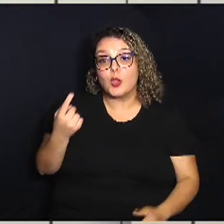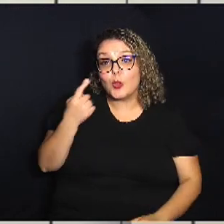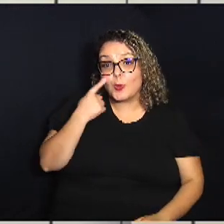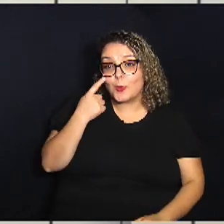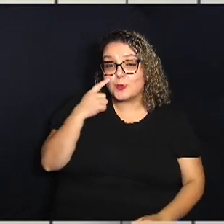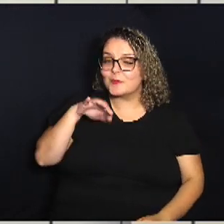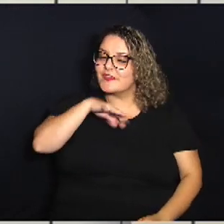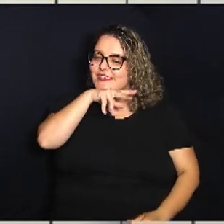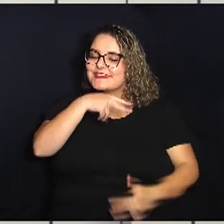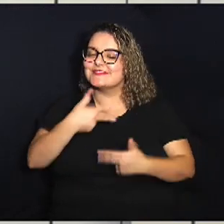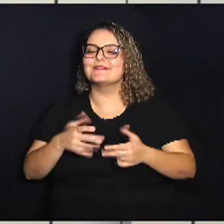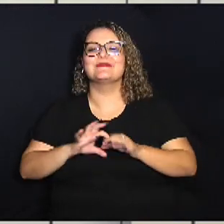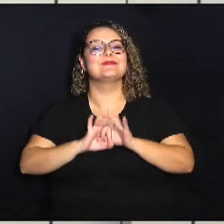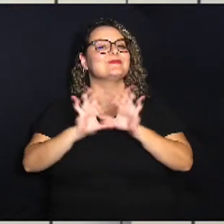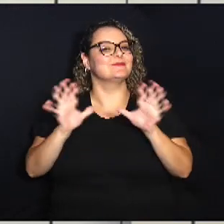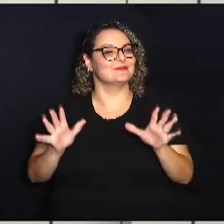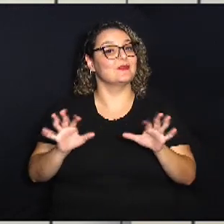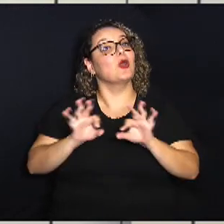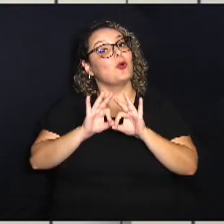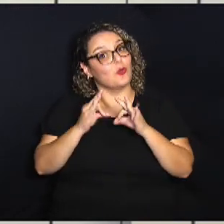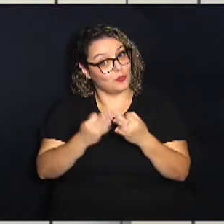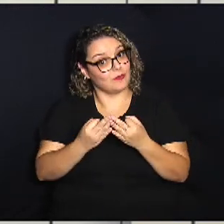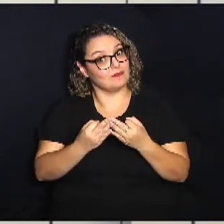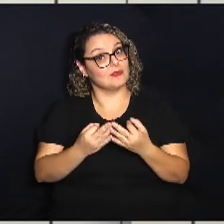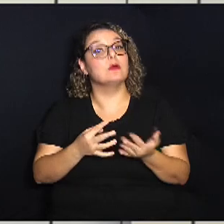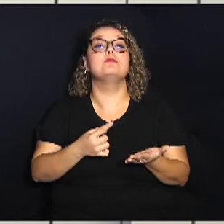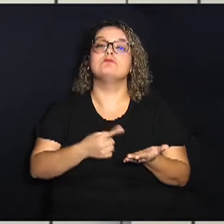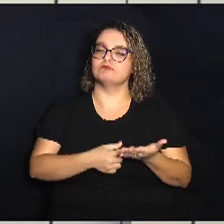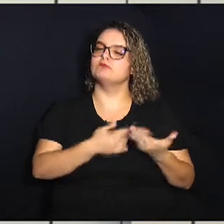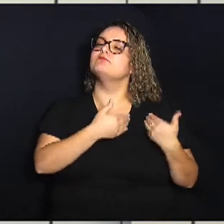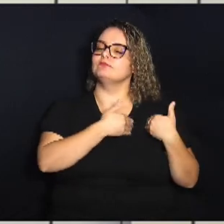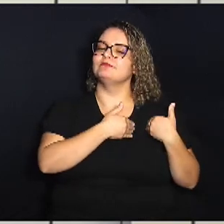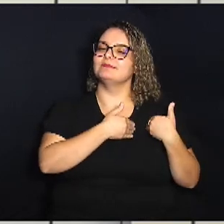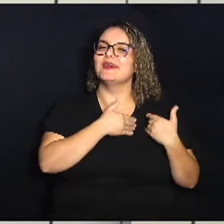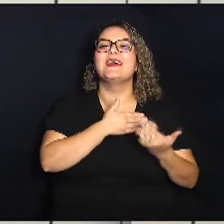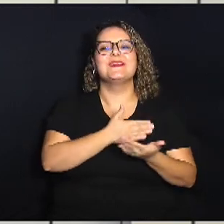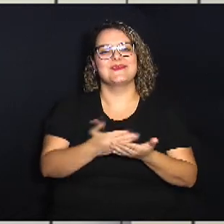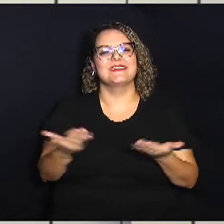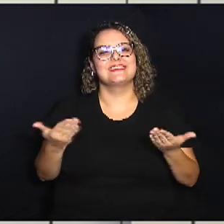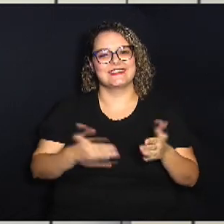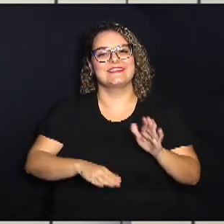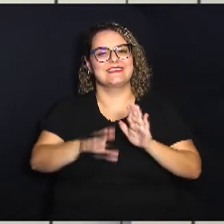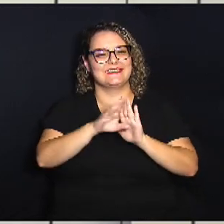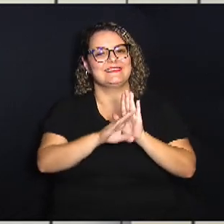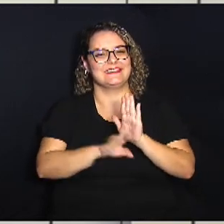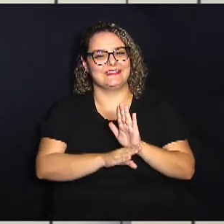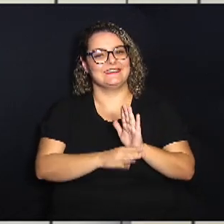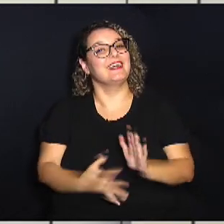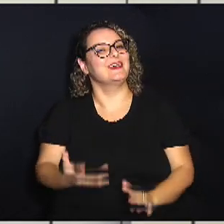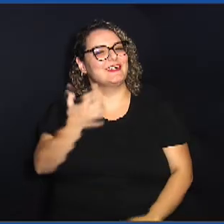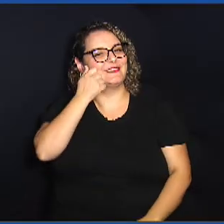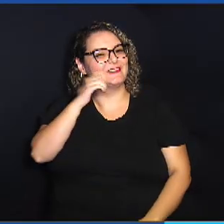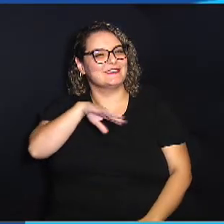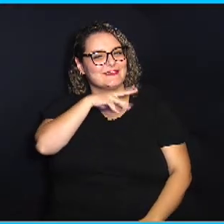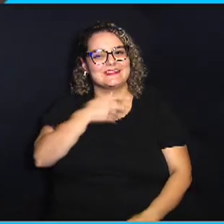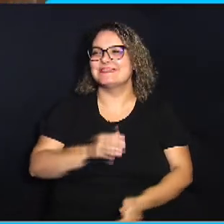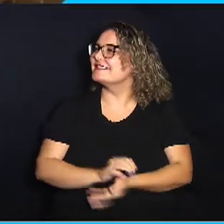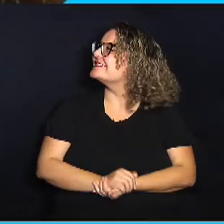animais disponíveis para uma família comprometida começa agora o nosso quadro Adote um Bichinho